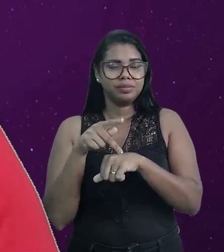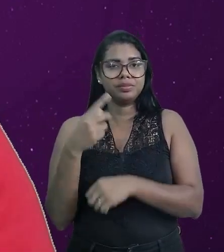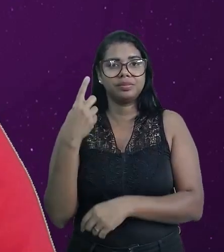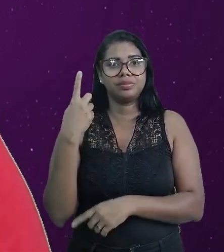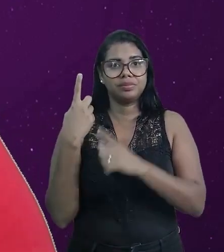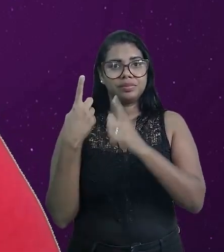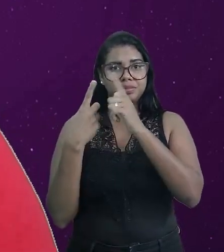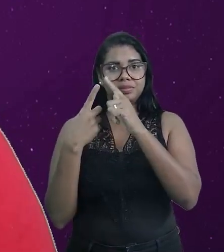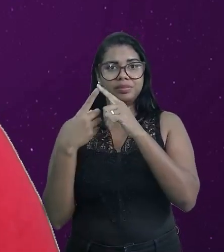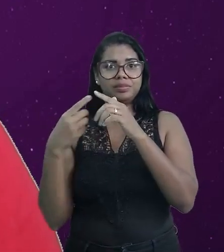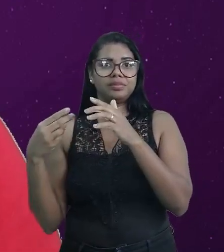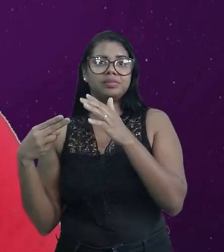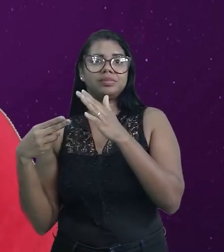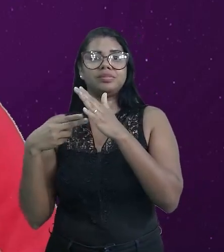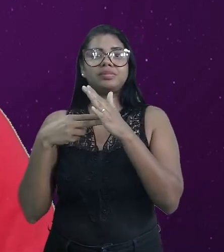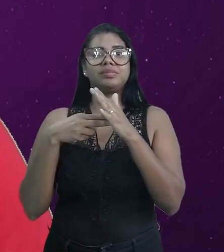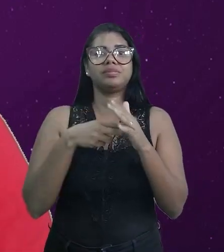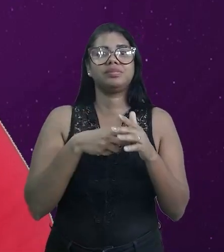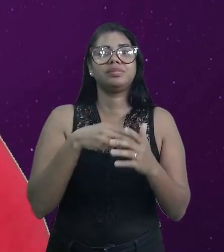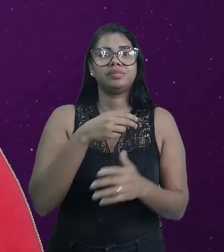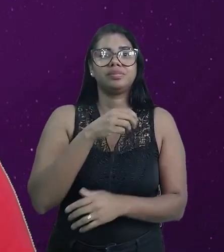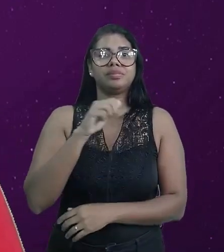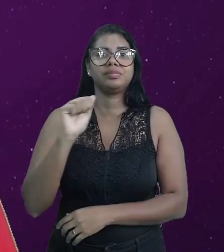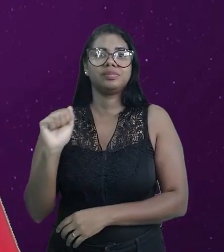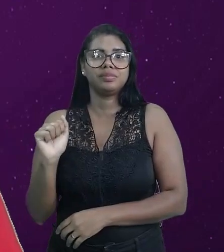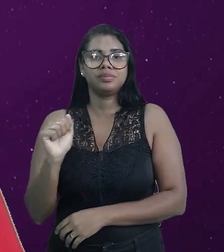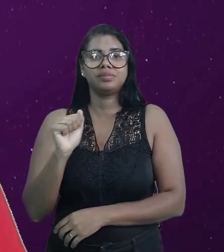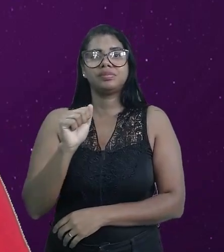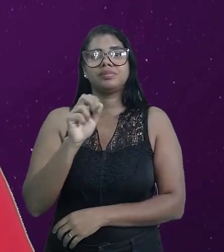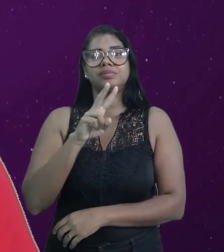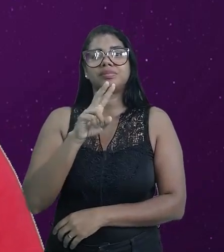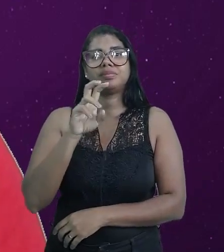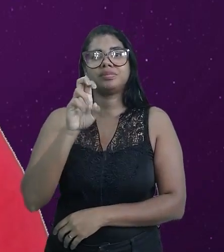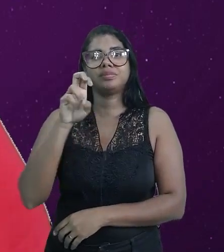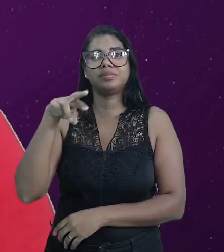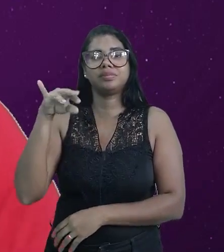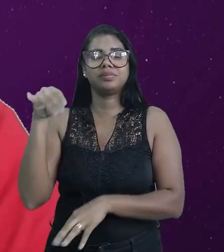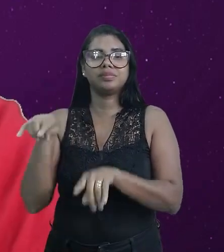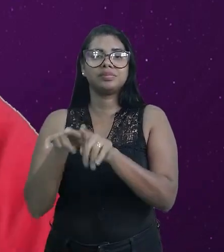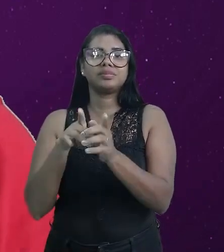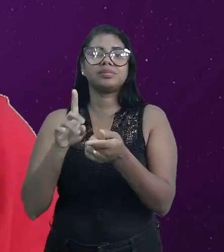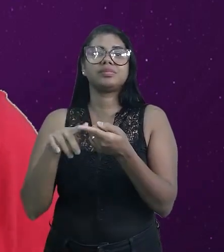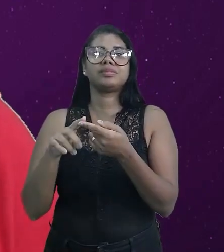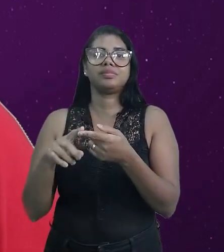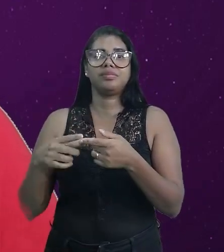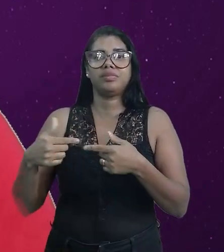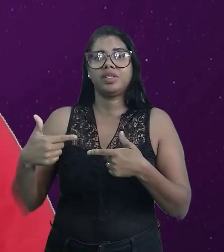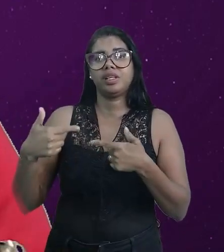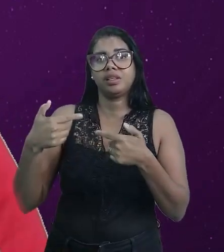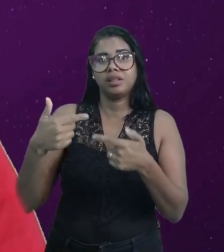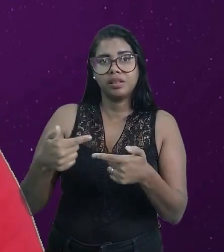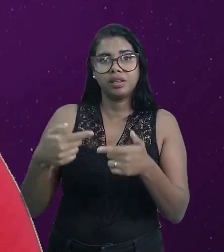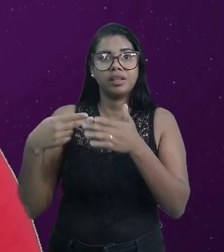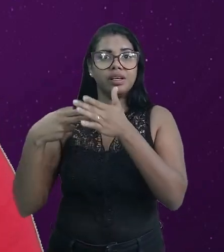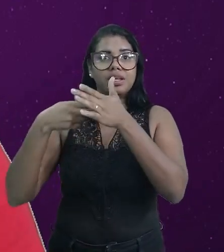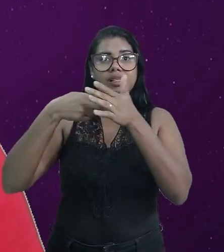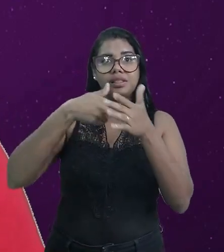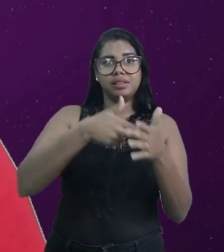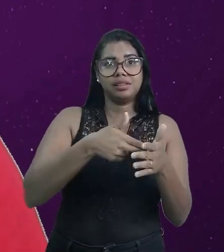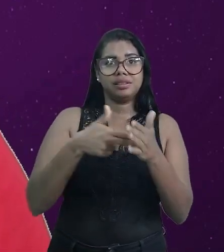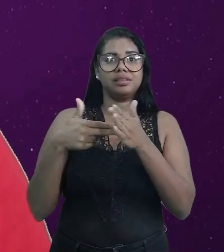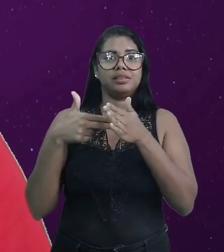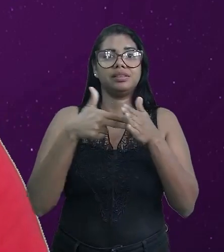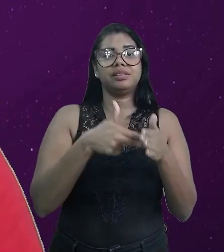primeiro deles, o Afeganistão e a Venezuela. A Síria que está em guerra aí, gente, há cerca de 10